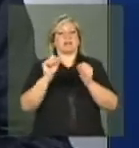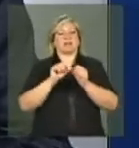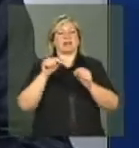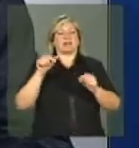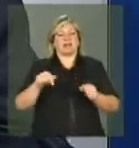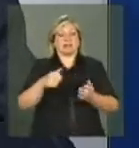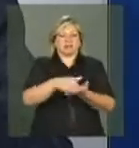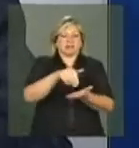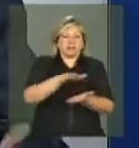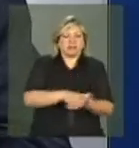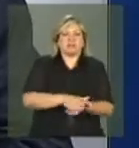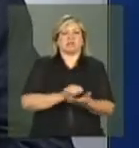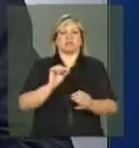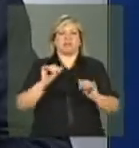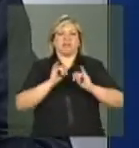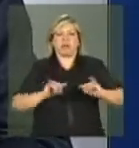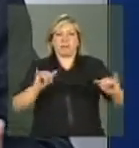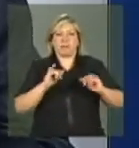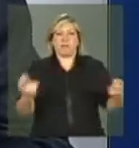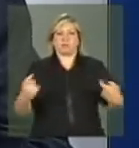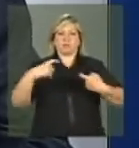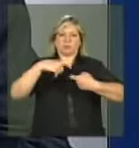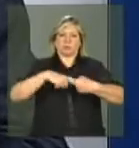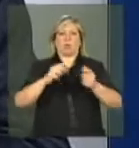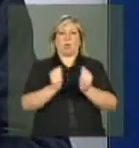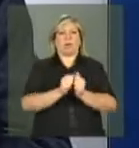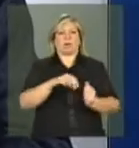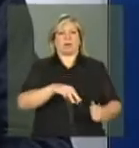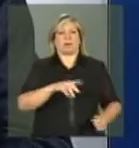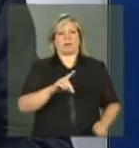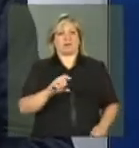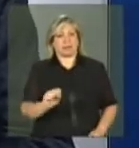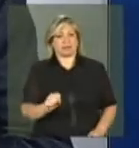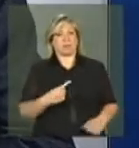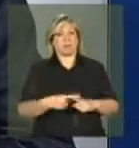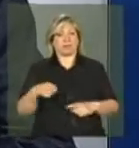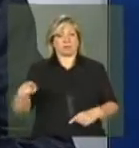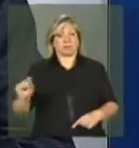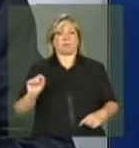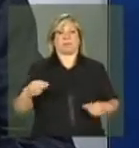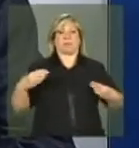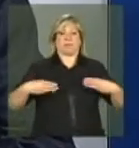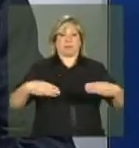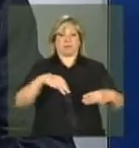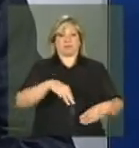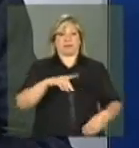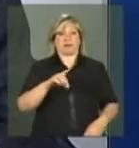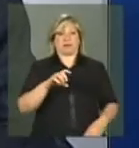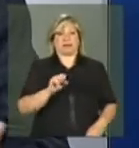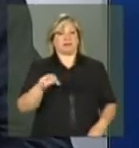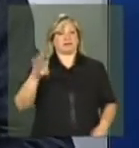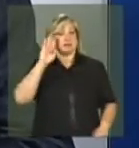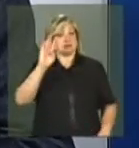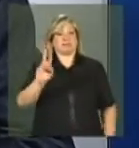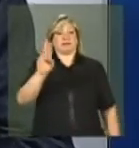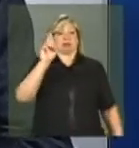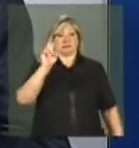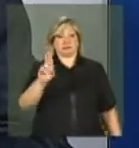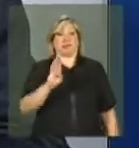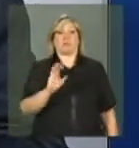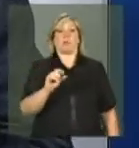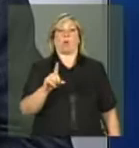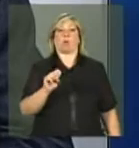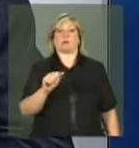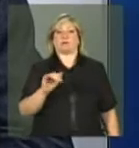informações, em parceria com o MDS, porque o Ministério do Desenvolvimento Social é a instância central responsável pelo Bolsa Família,